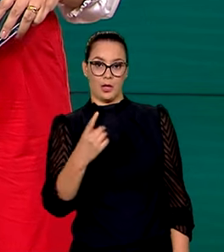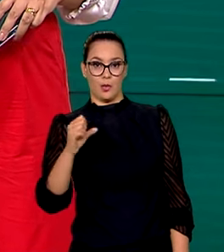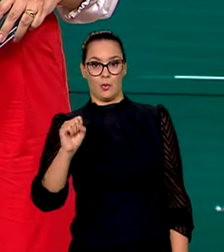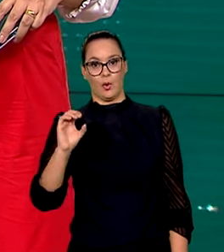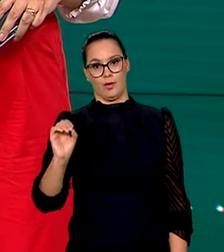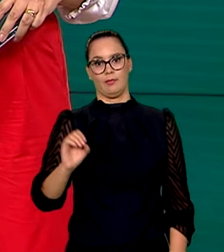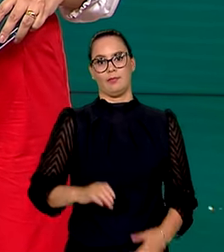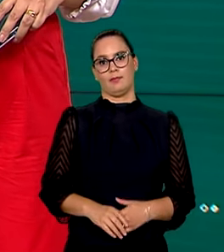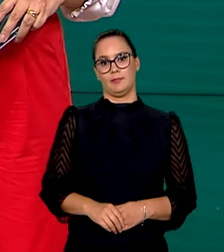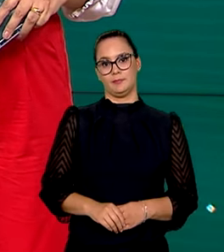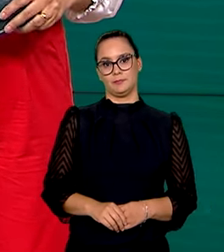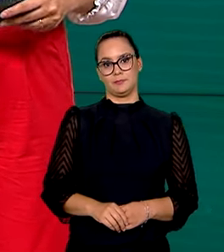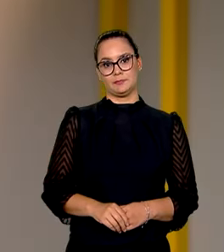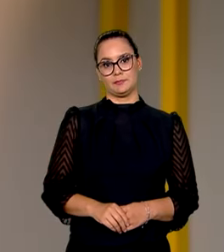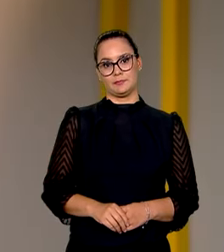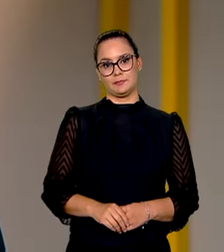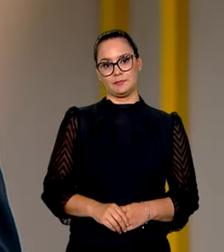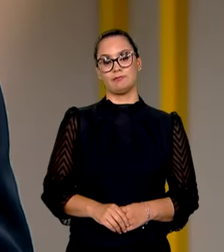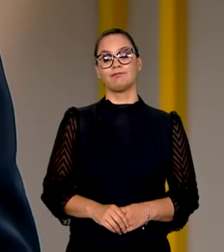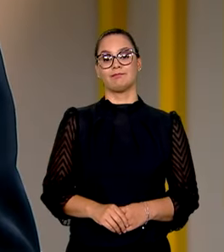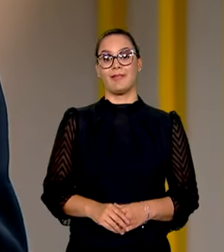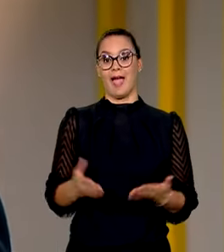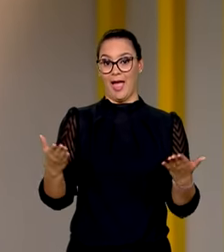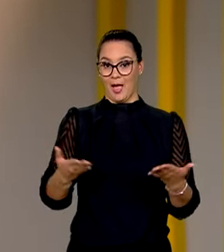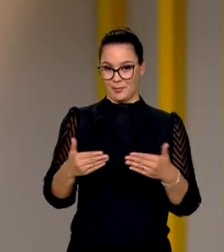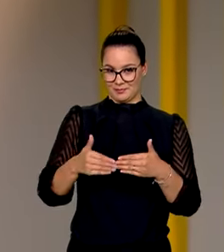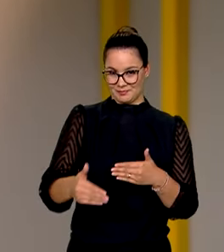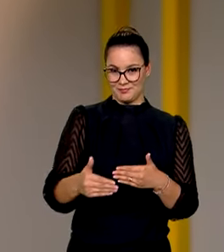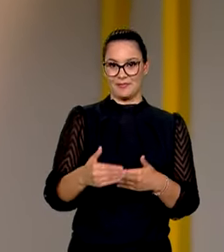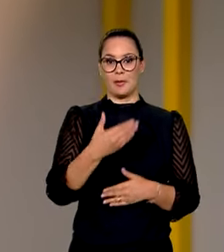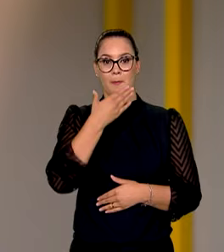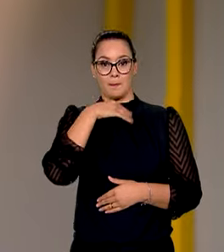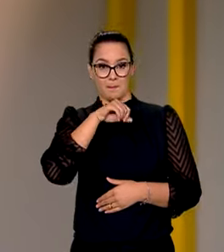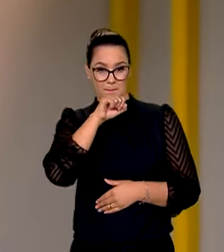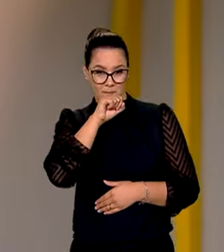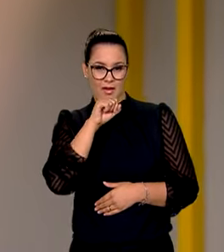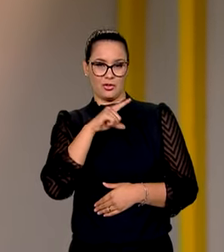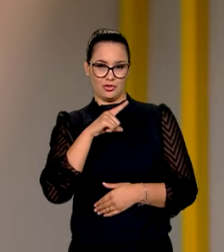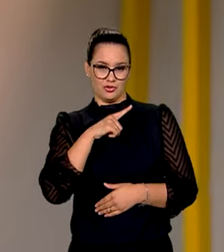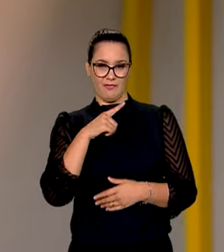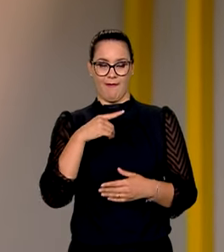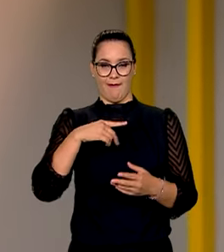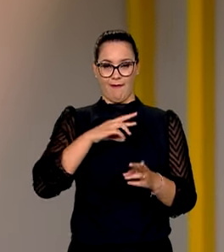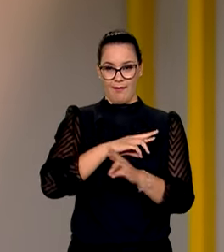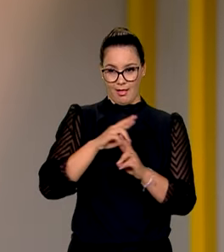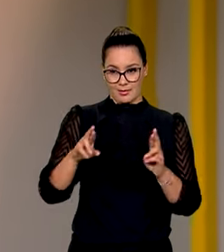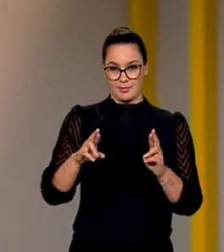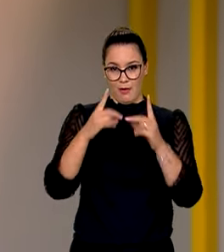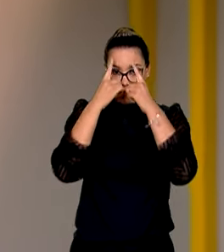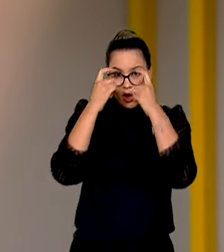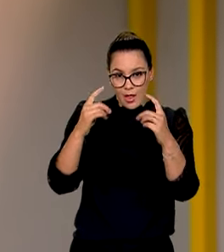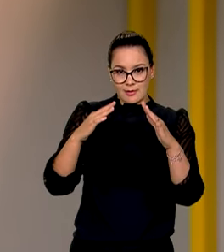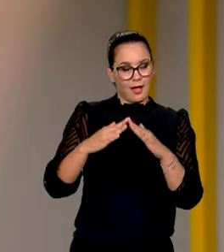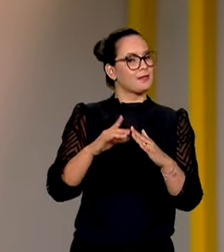-0180. E a partir de agora, pais envolvidos em casos de violência doméstica comprovada não